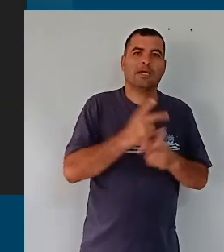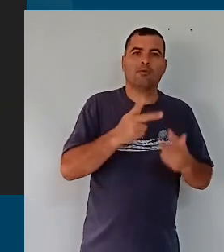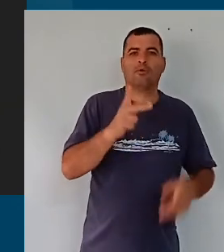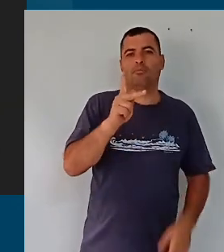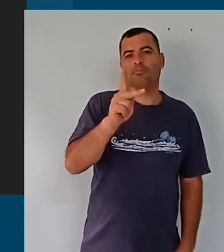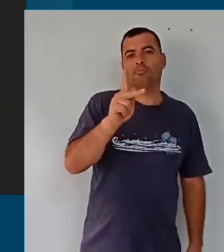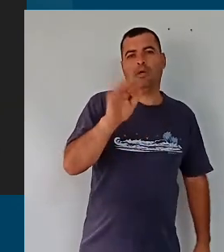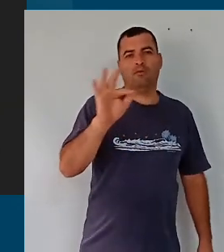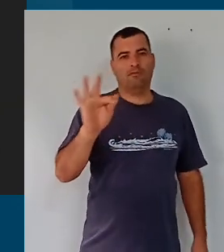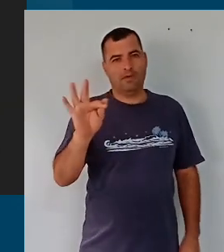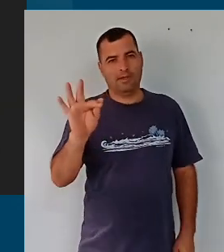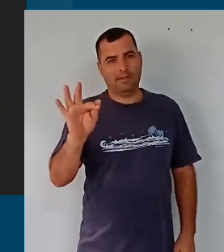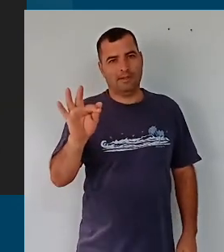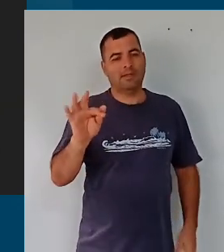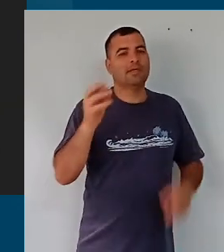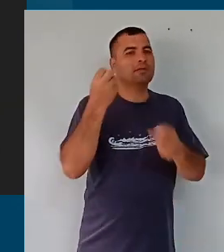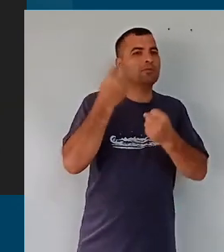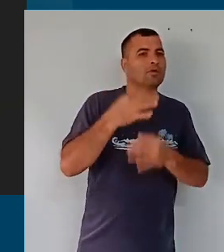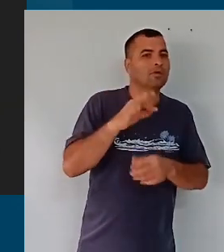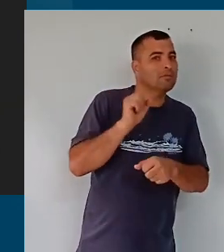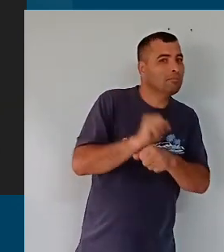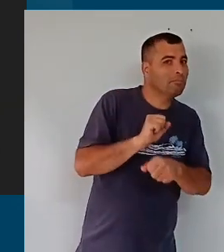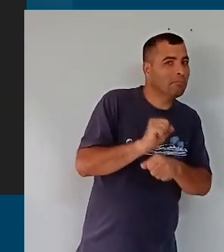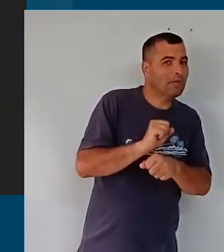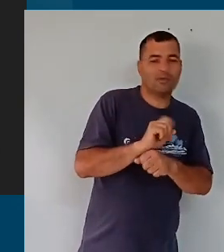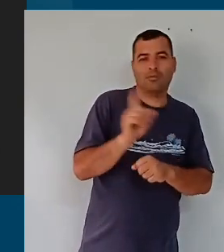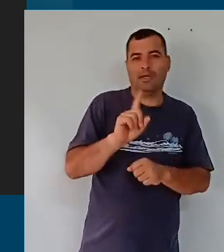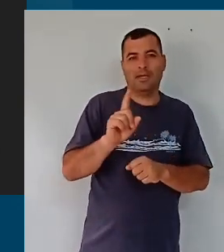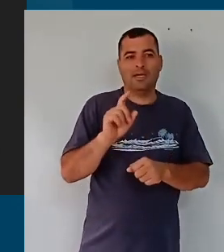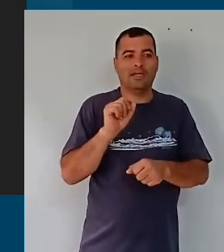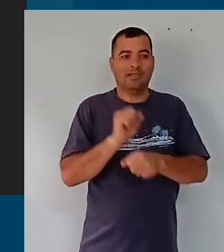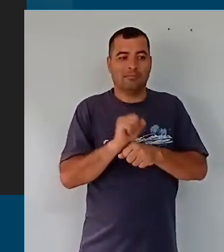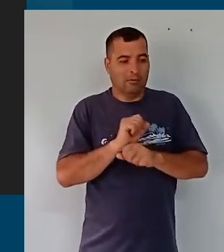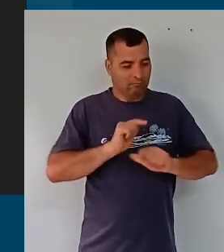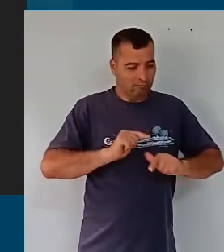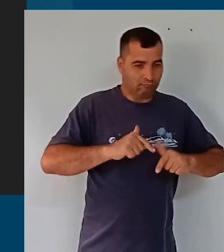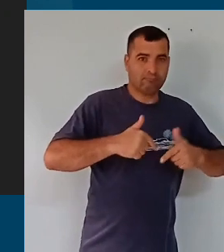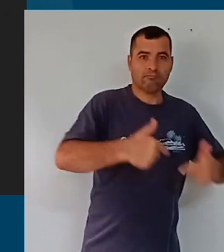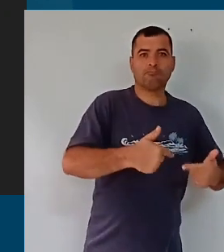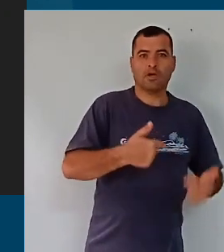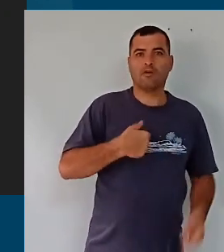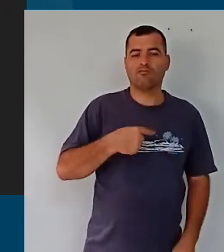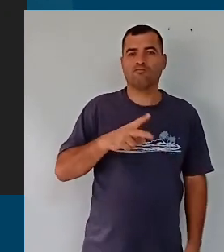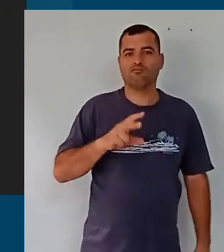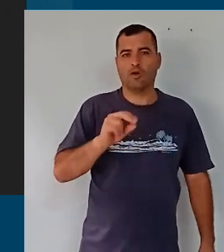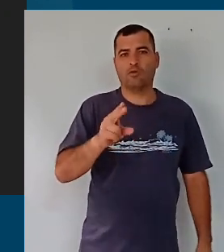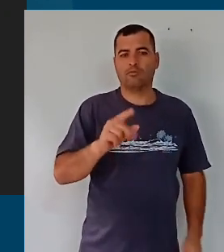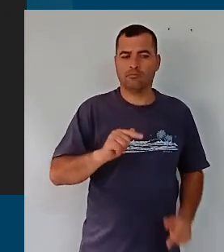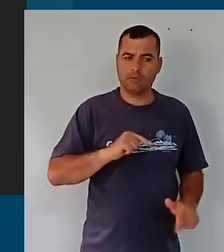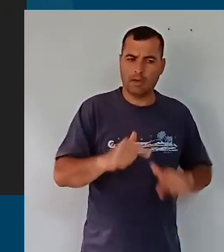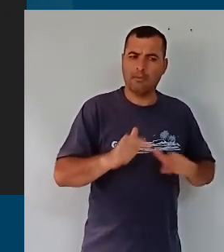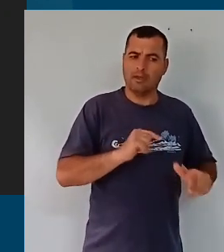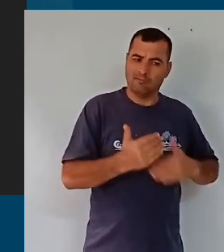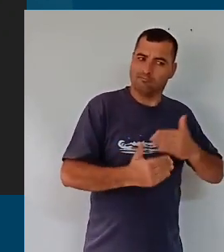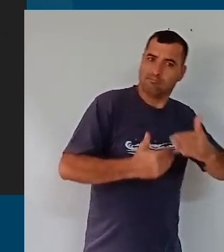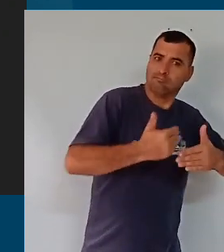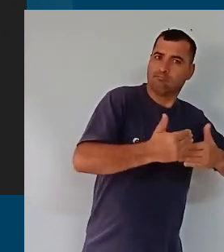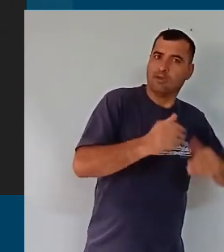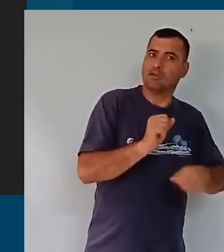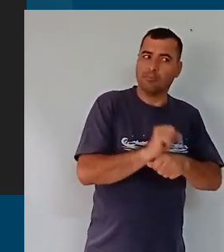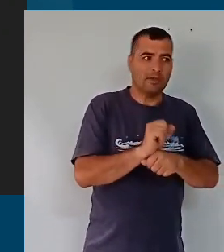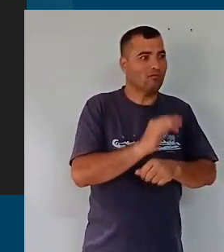Paulo Freire, não a esperança da espera, mas a esperança da ação, esperançar, esperançar